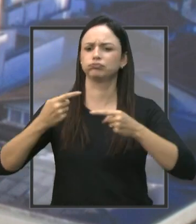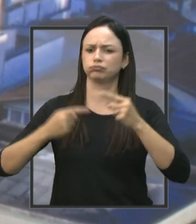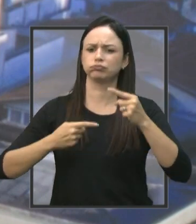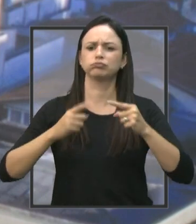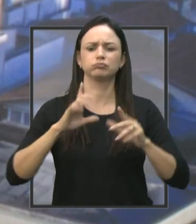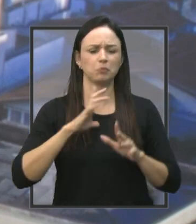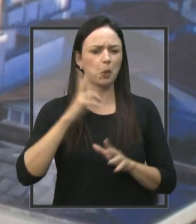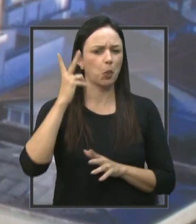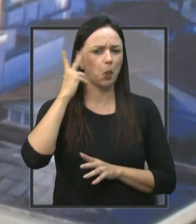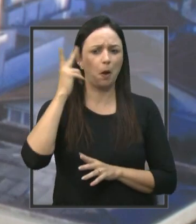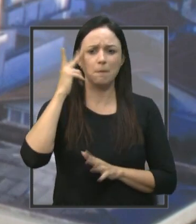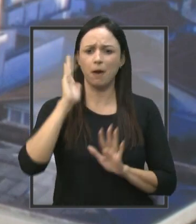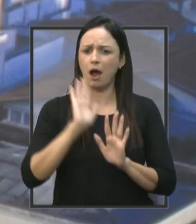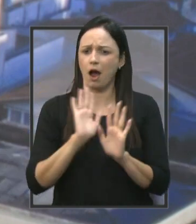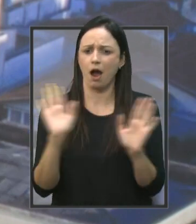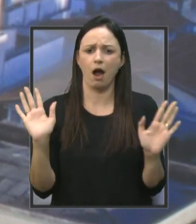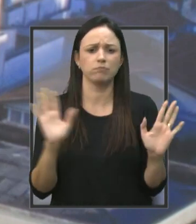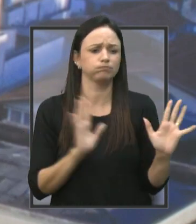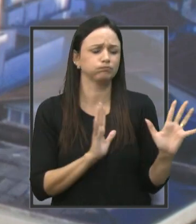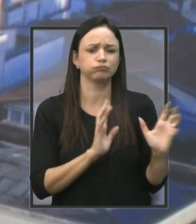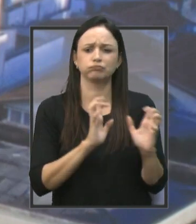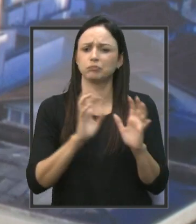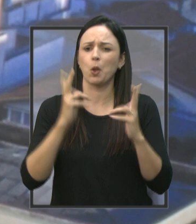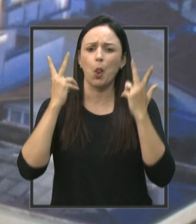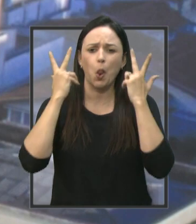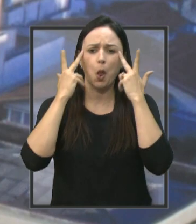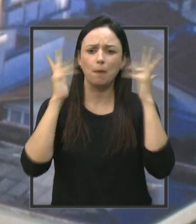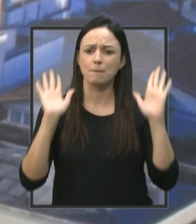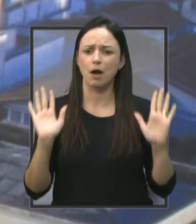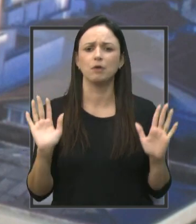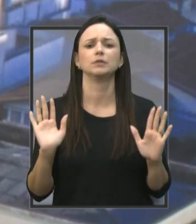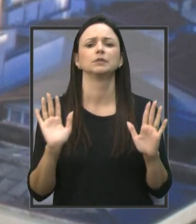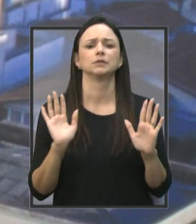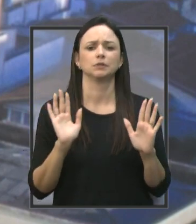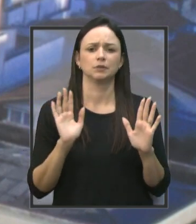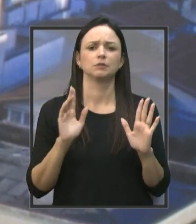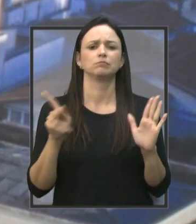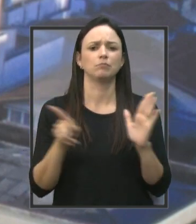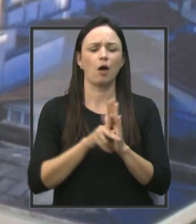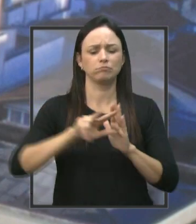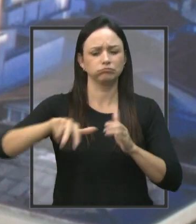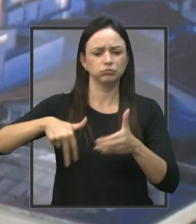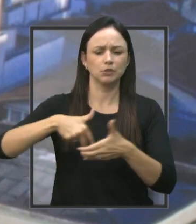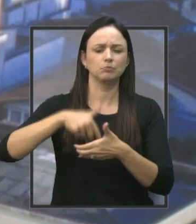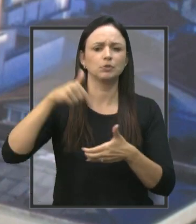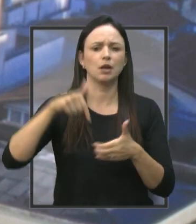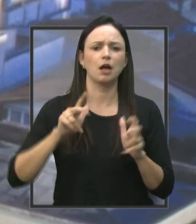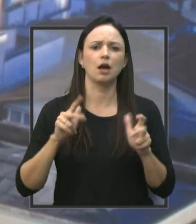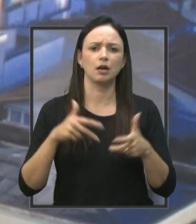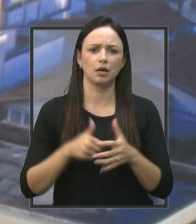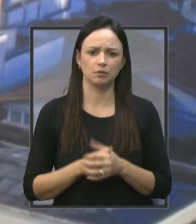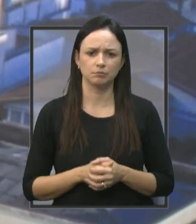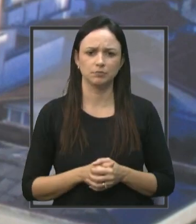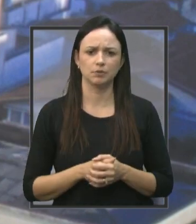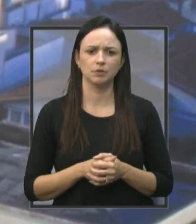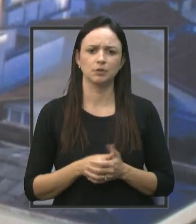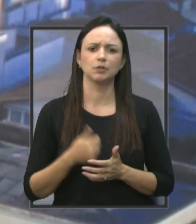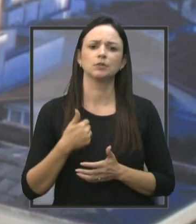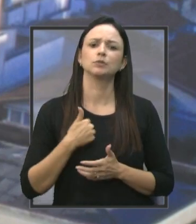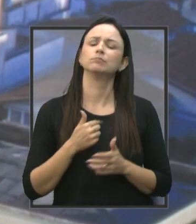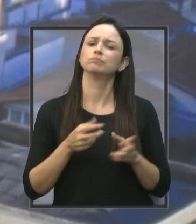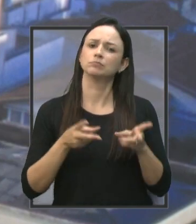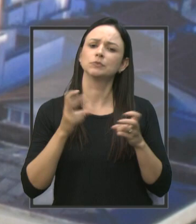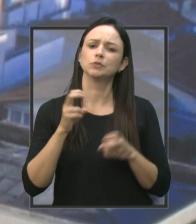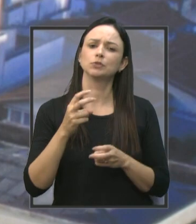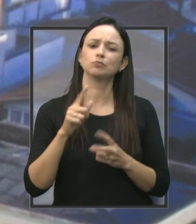normais, Angelo. Sim. Discussões normais que são atribuídas à tribuna da Câmara Municipal de Jaú. Mas eu notei nessas